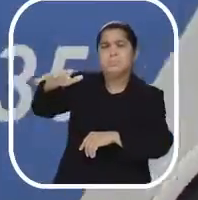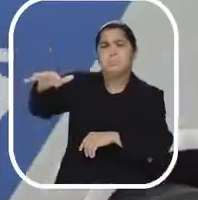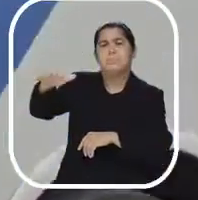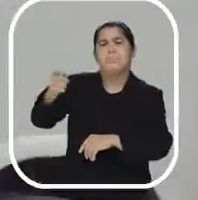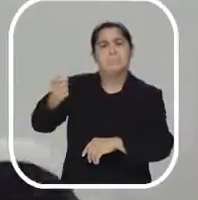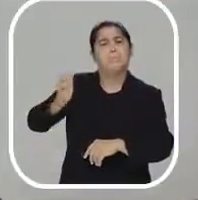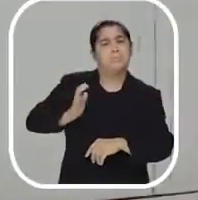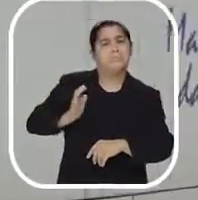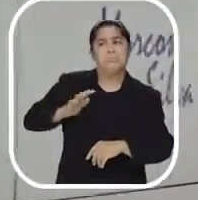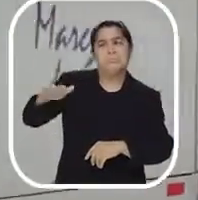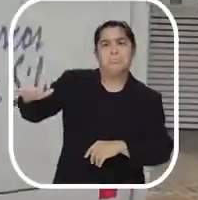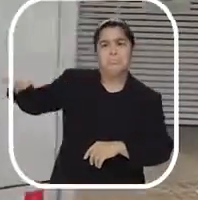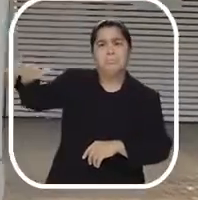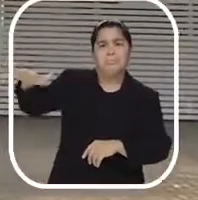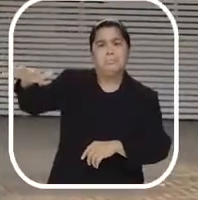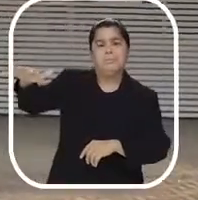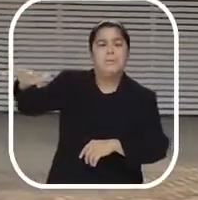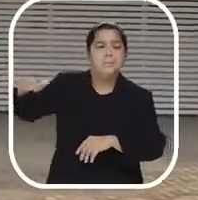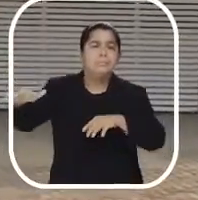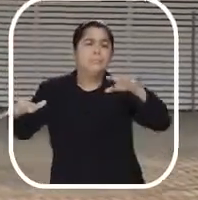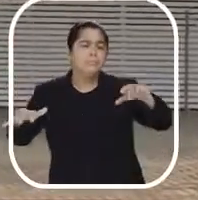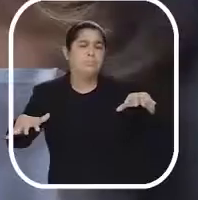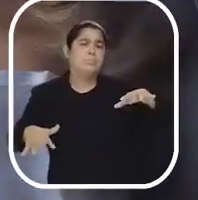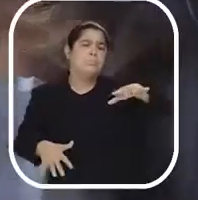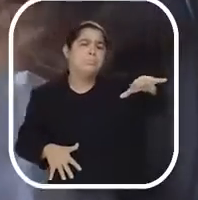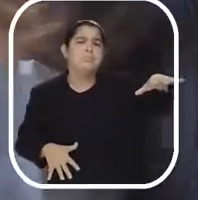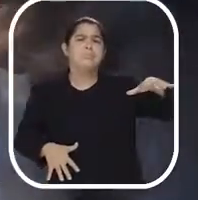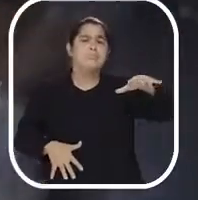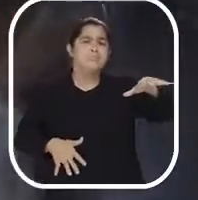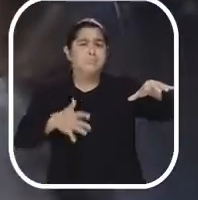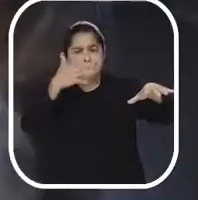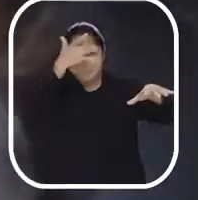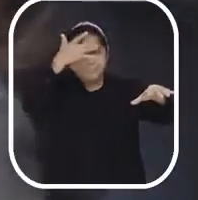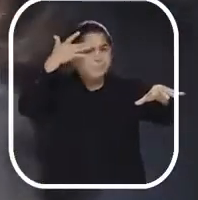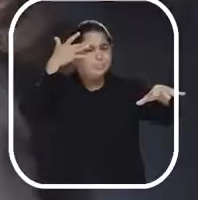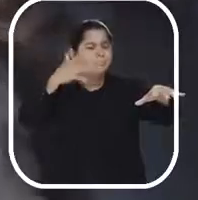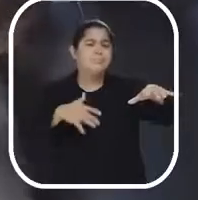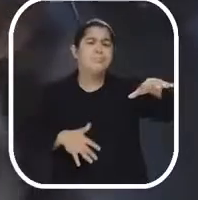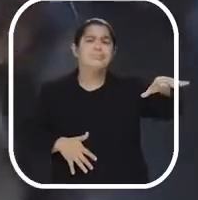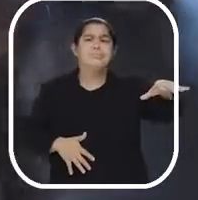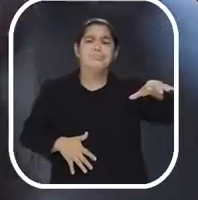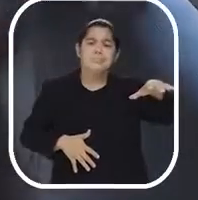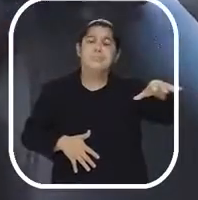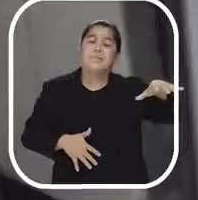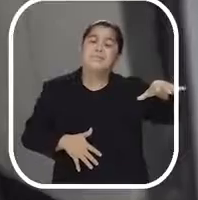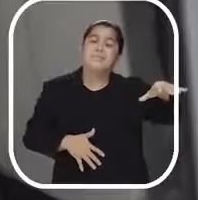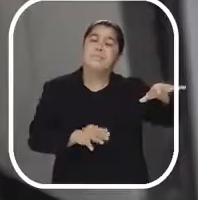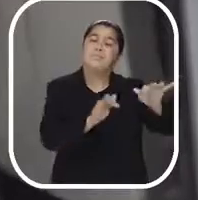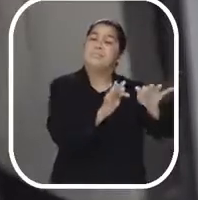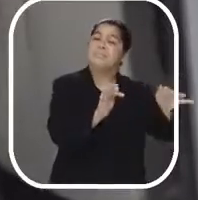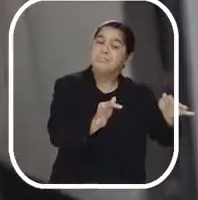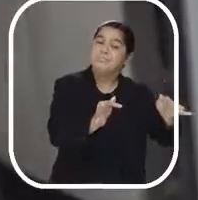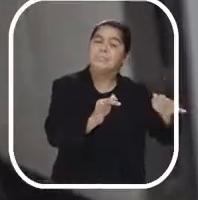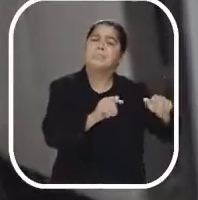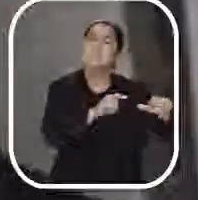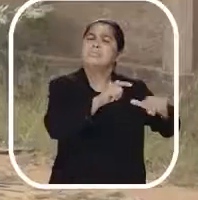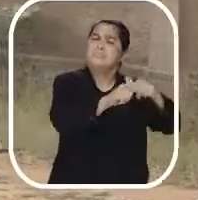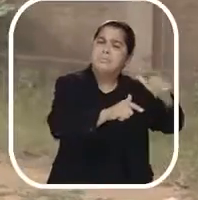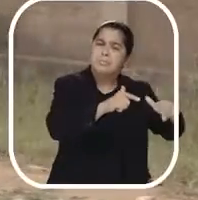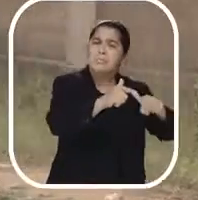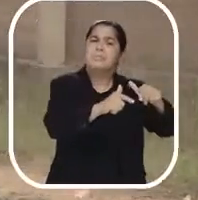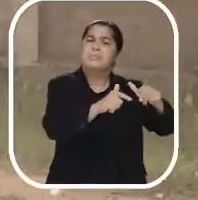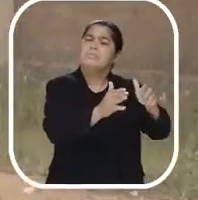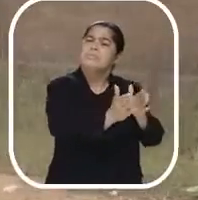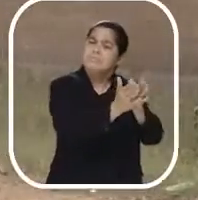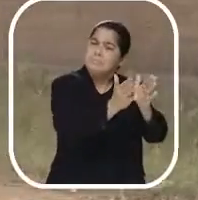que têm um poder aquisitivo muito forte. E nós temos uma realidade de pessoas muito simples, de